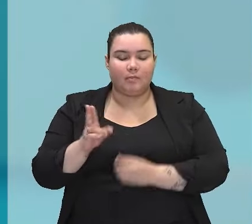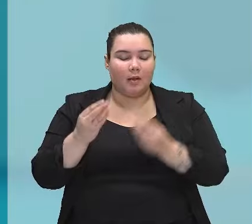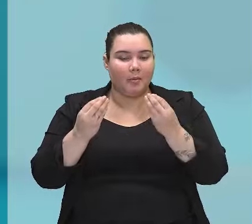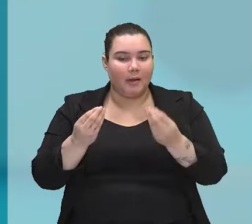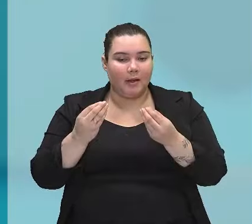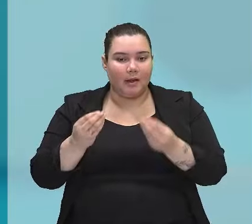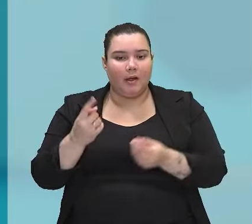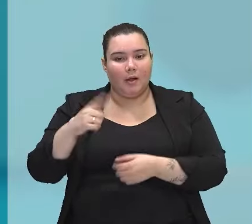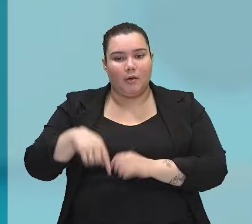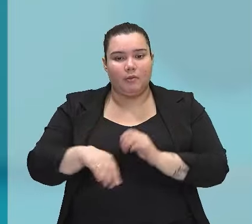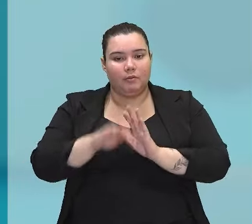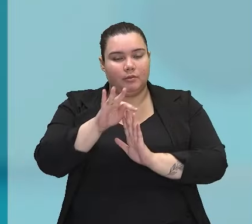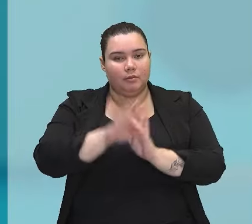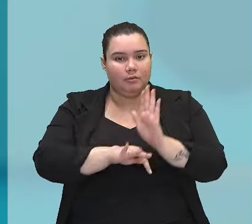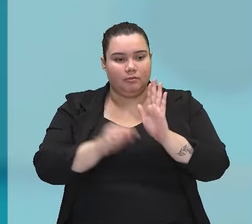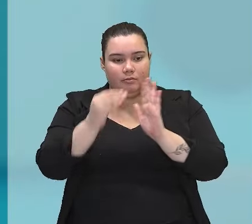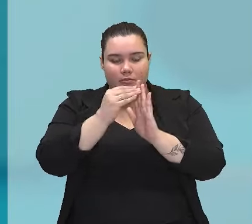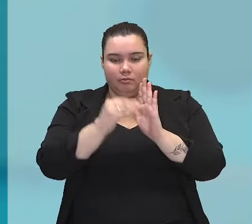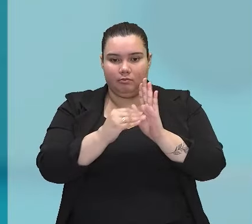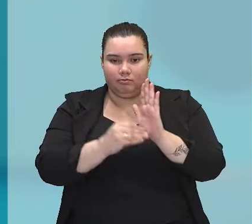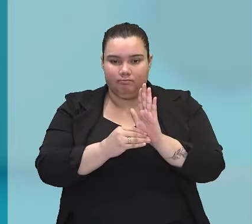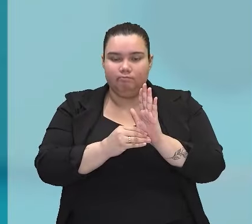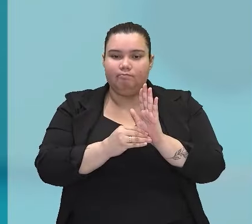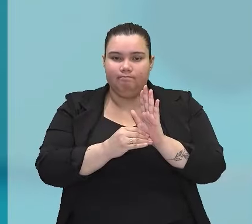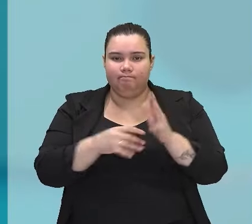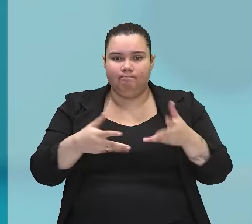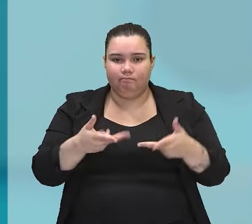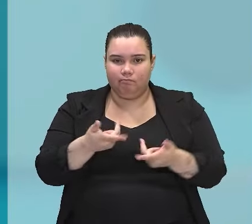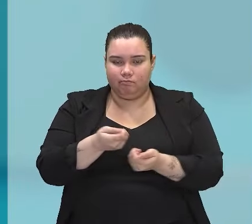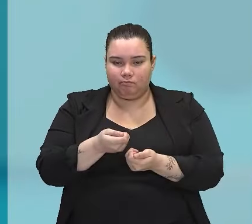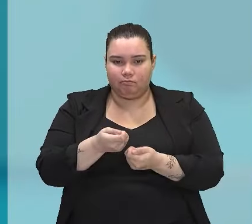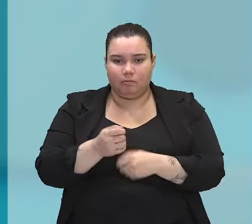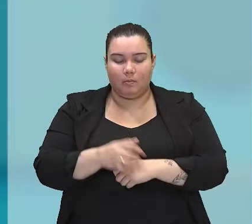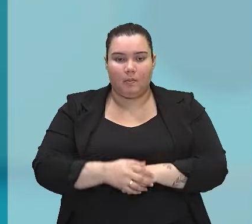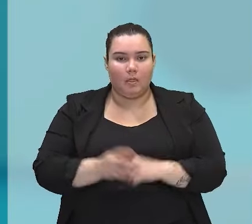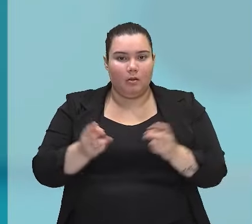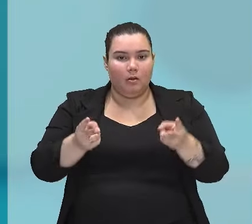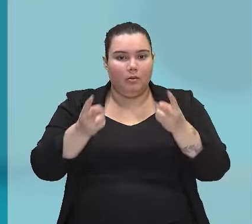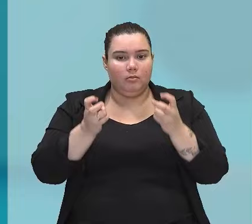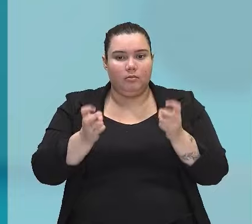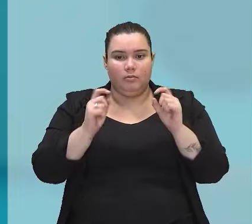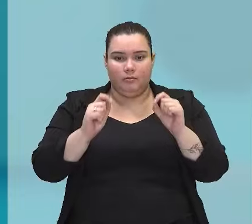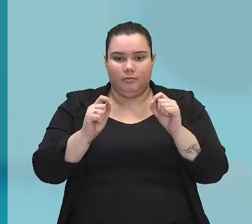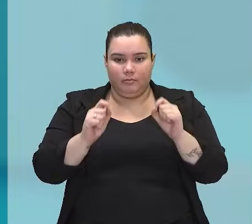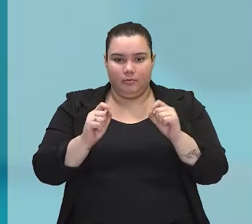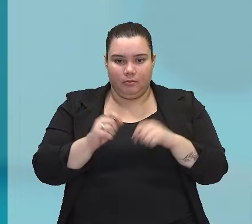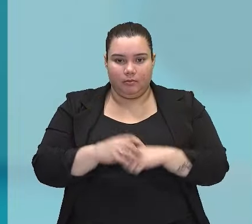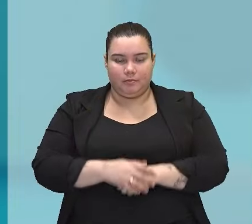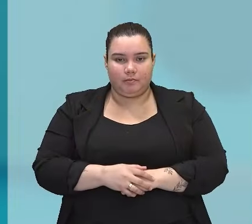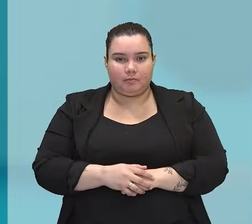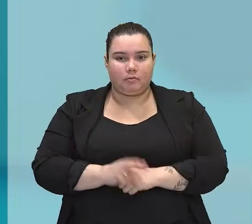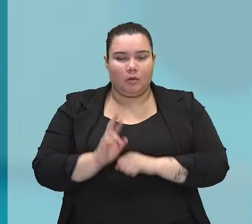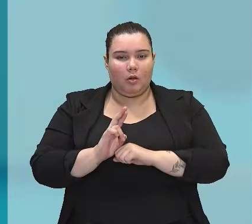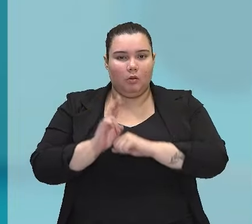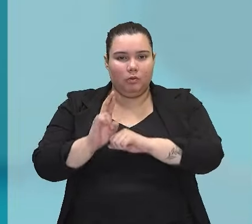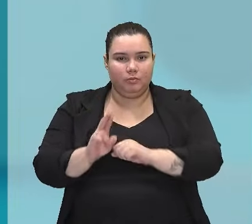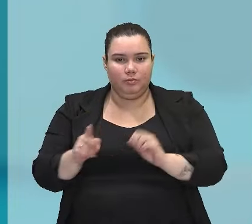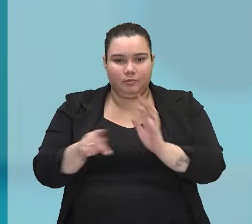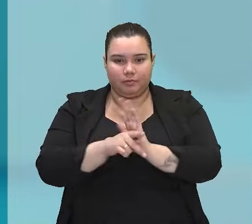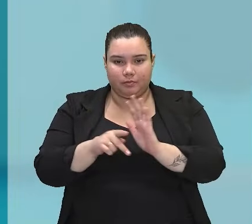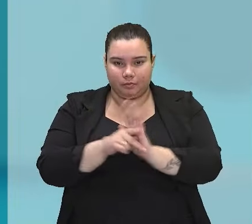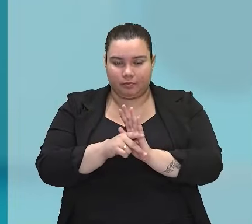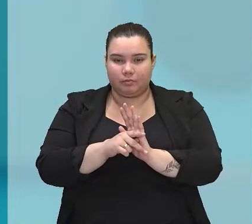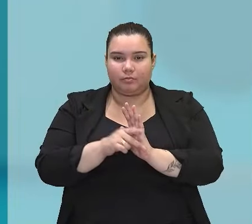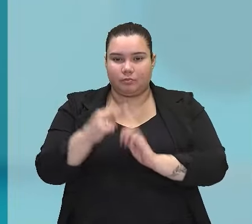tornar o nosso texto mais expressivo. Percebam que os recursos da língua como figuras de linguagem,